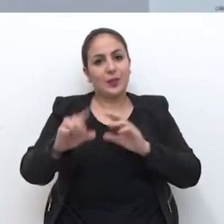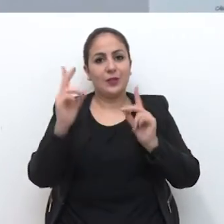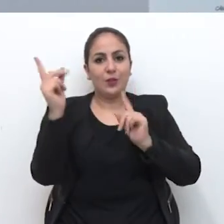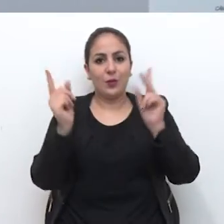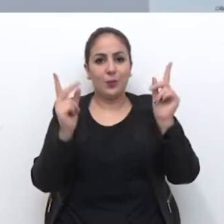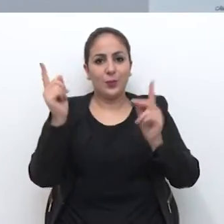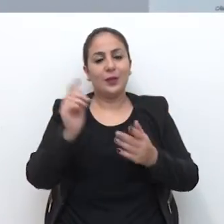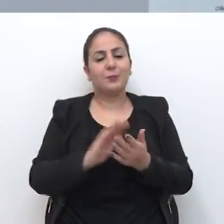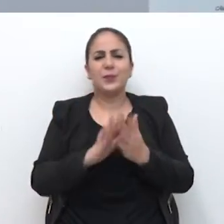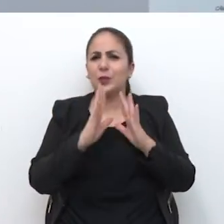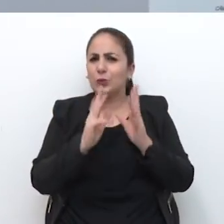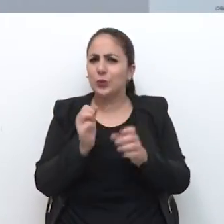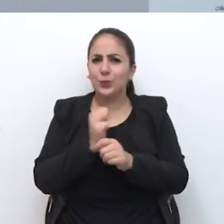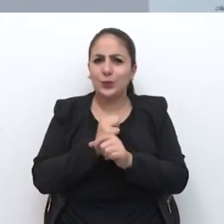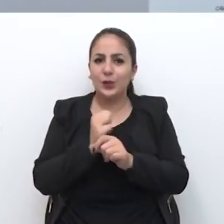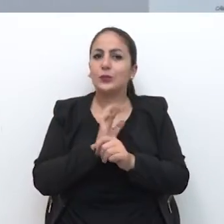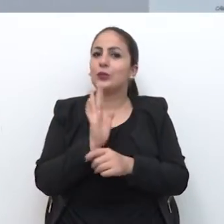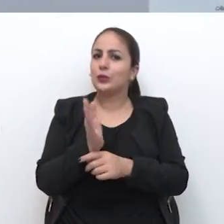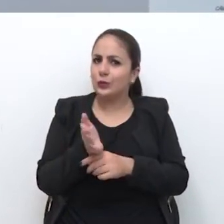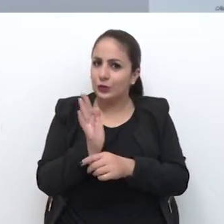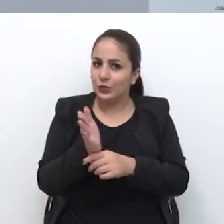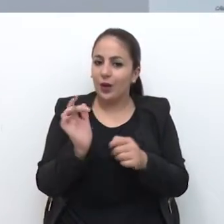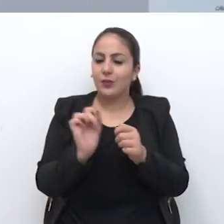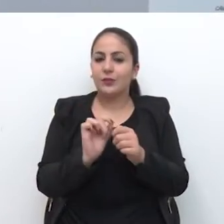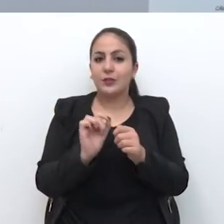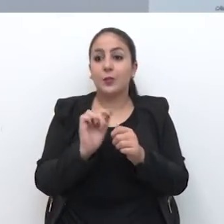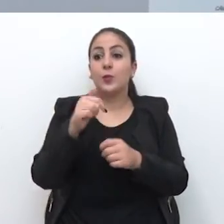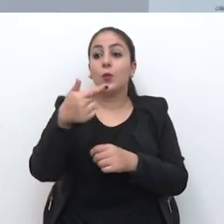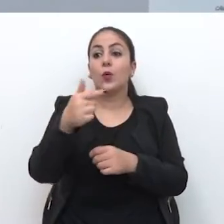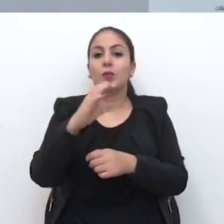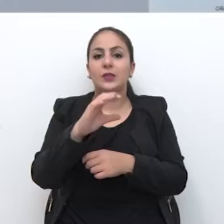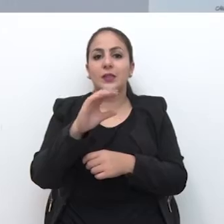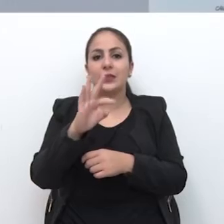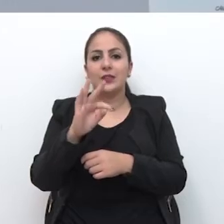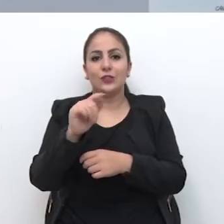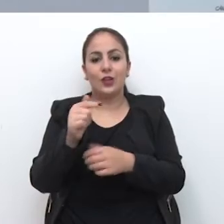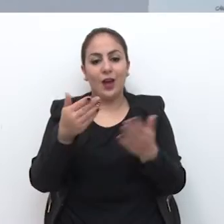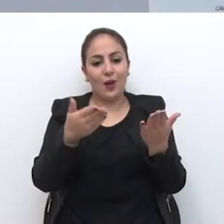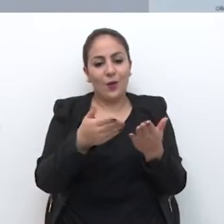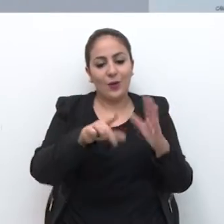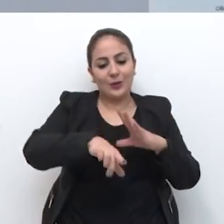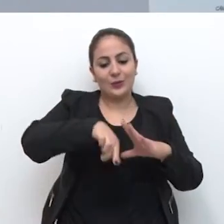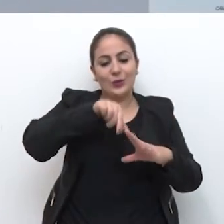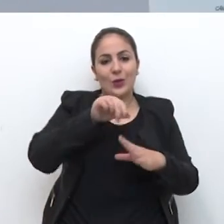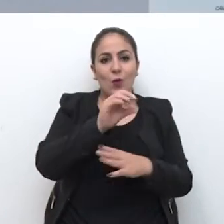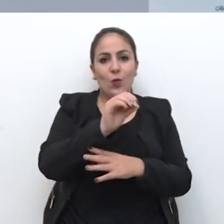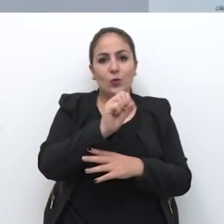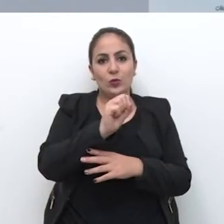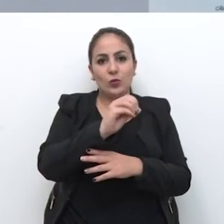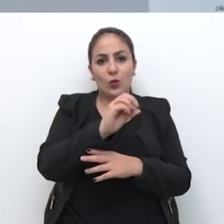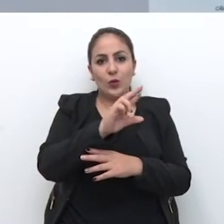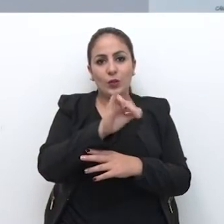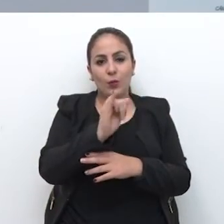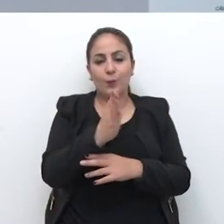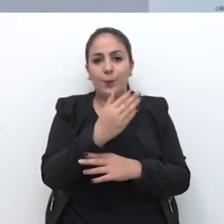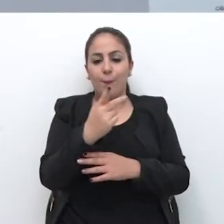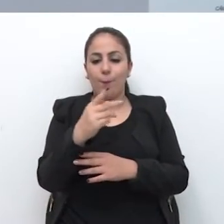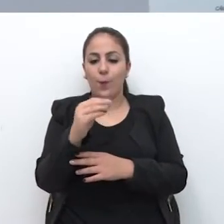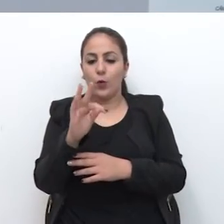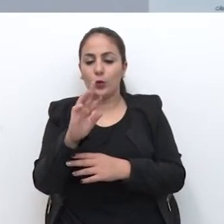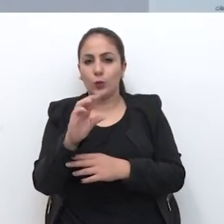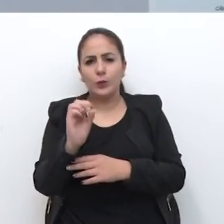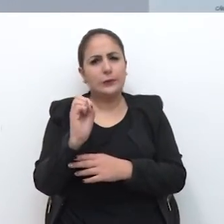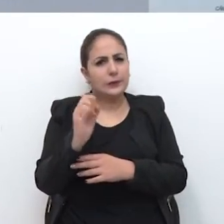Farroupilha. Como em todos os anos, nós já fizemos em outros CTGs e desta vez o escolhido foi Osório Porto. Então quem tem